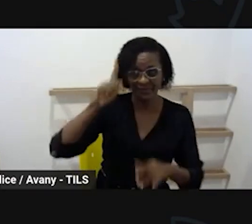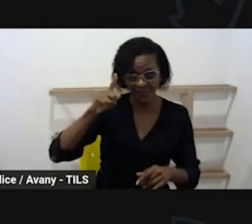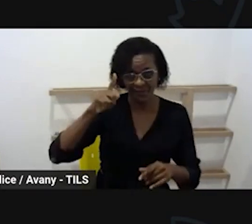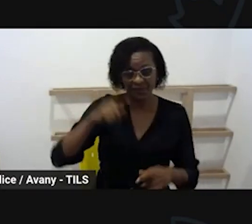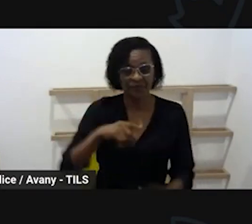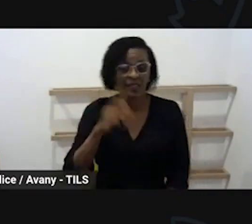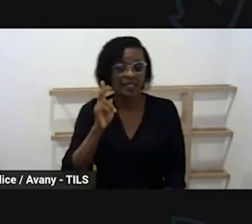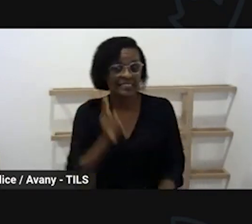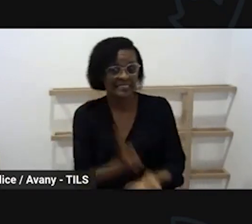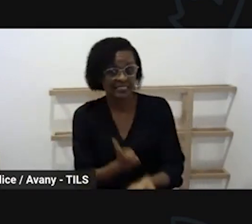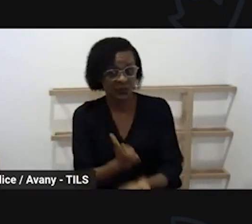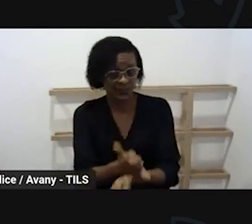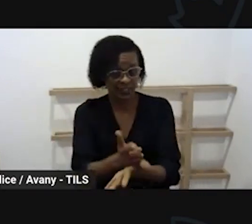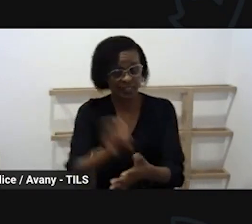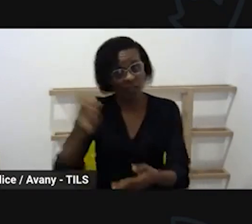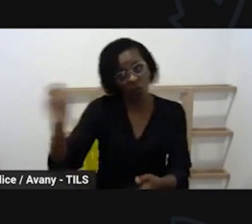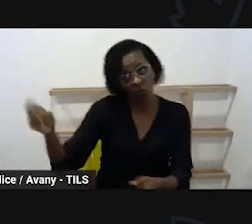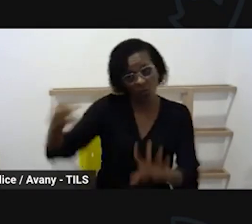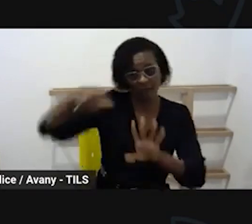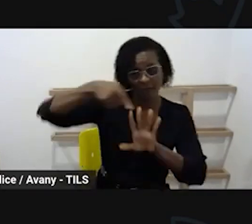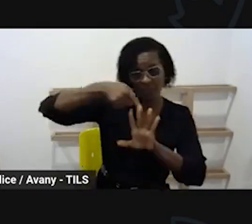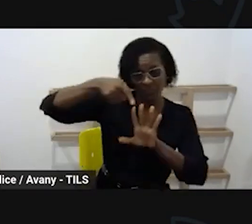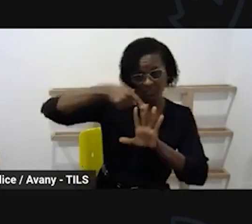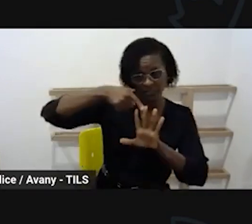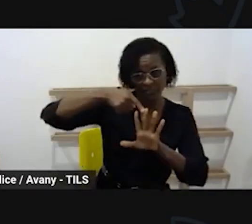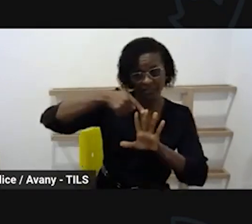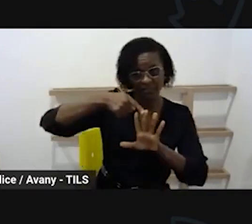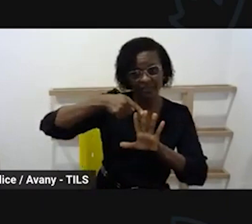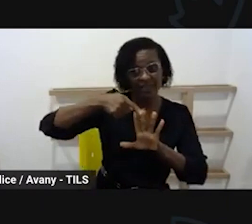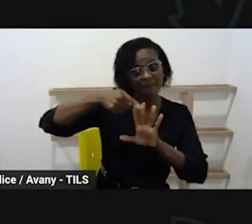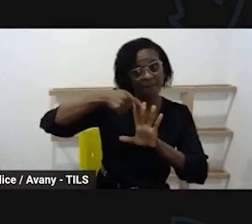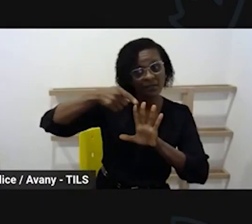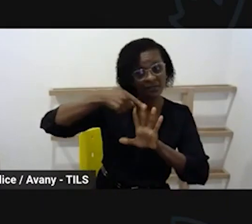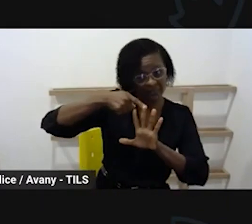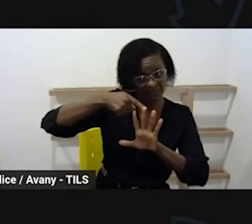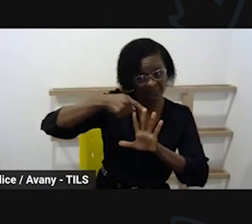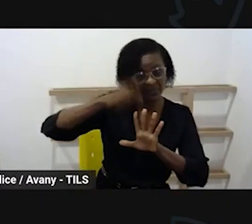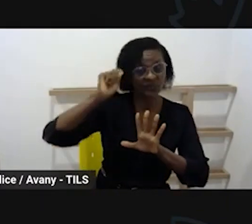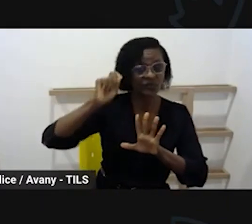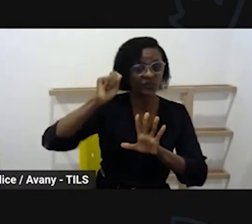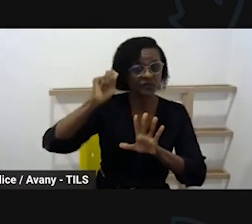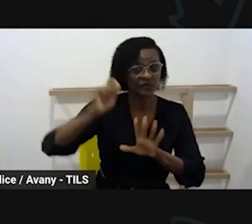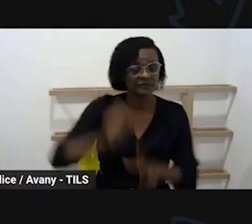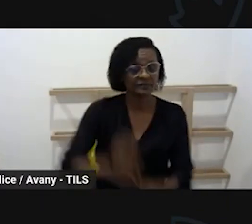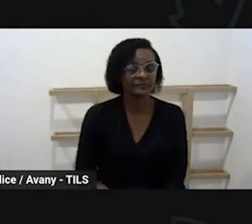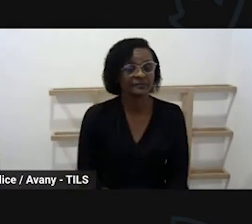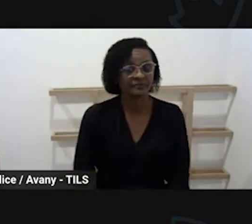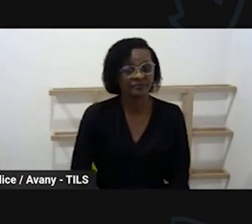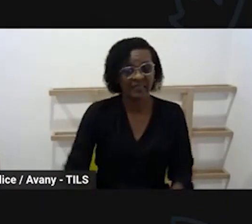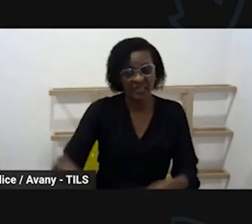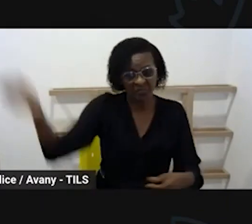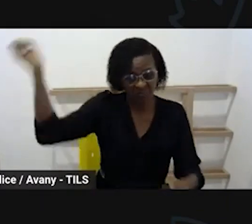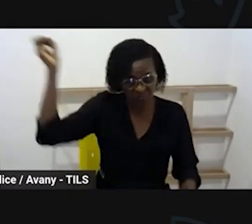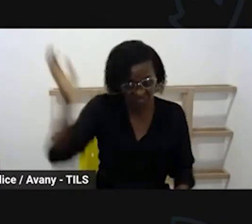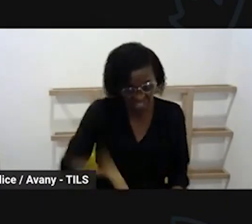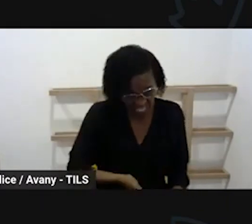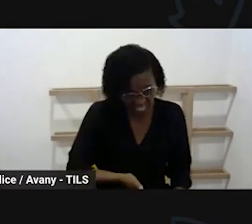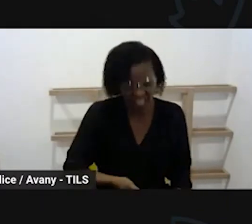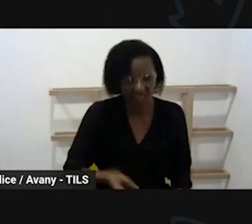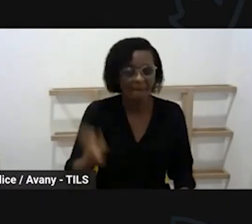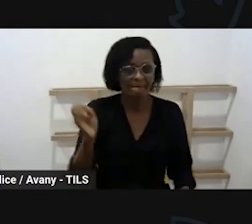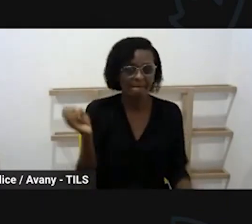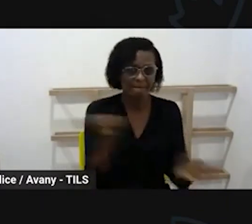lembrando que quando a gente fala em projeto gente quando a gente fala em projeto não é algo pronto que tem que ser